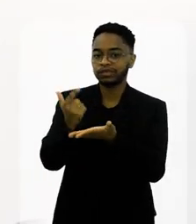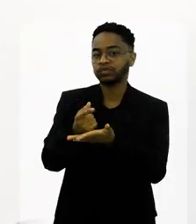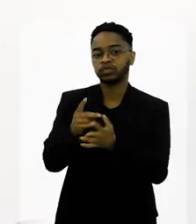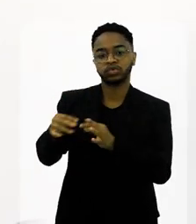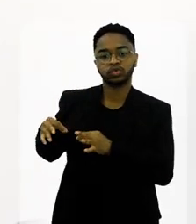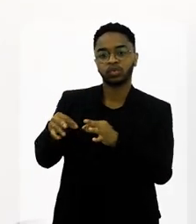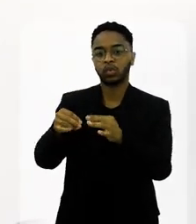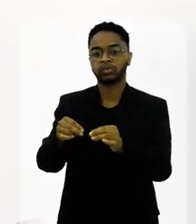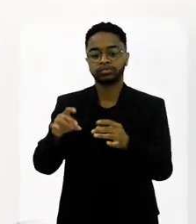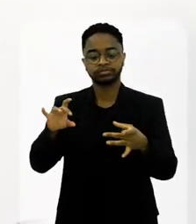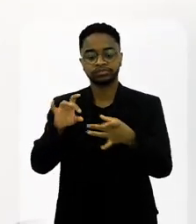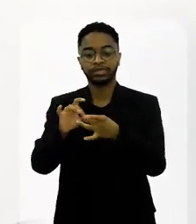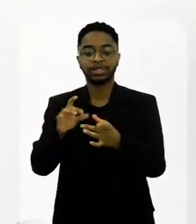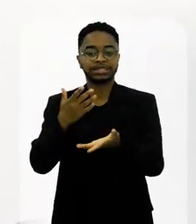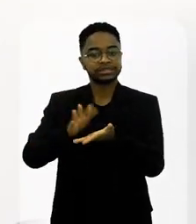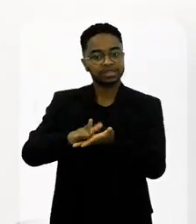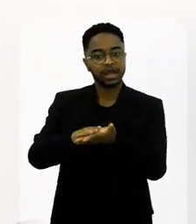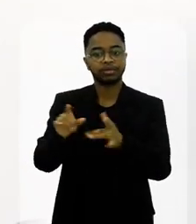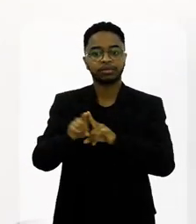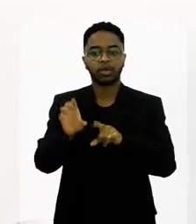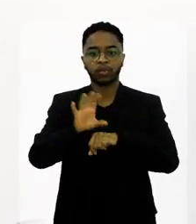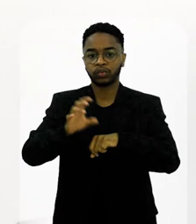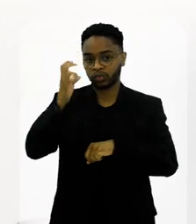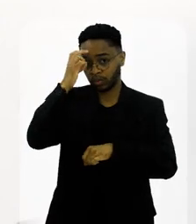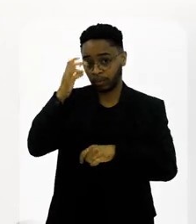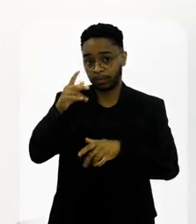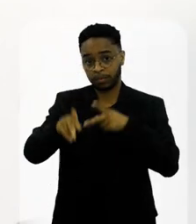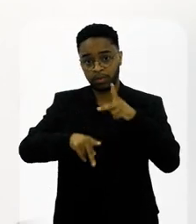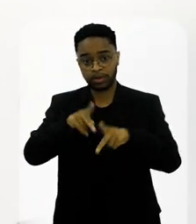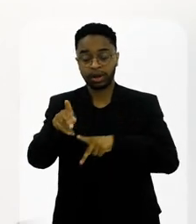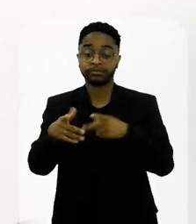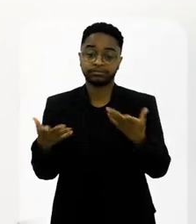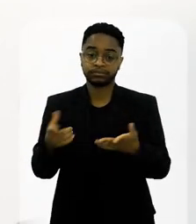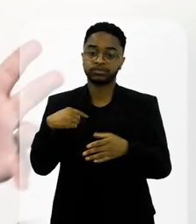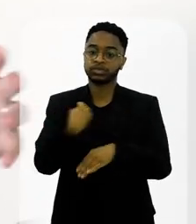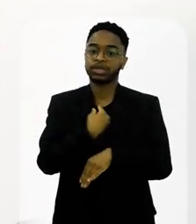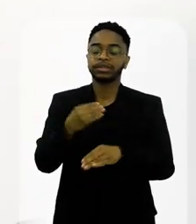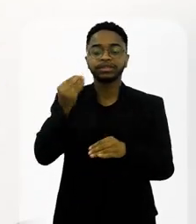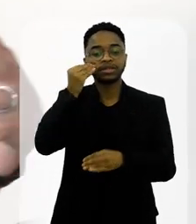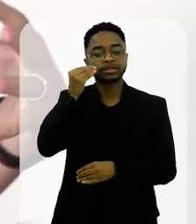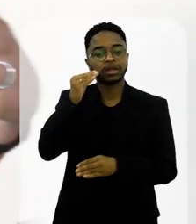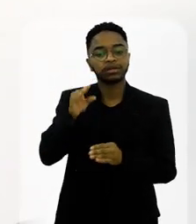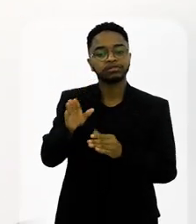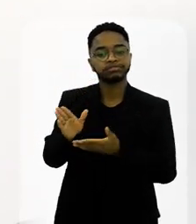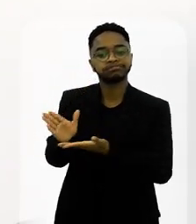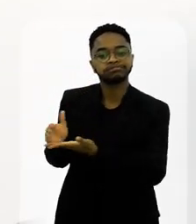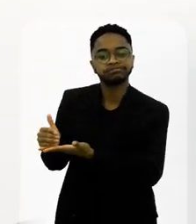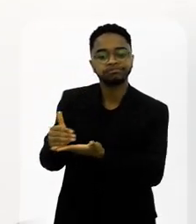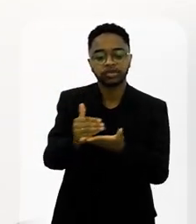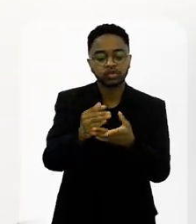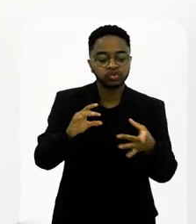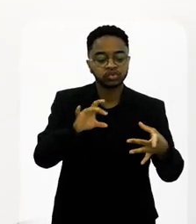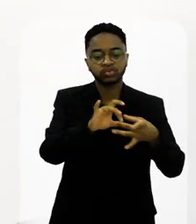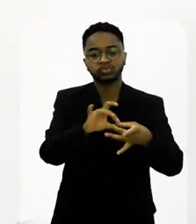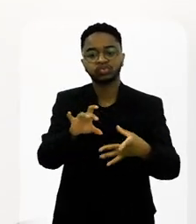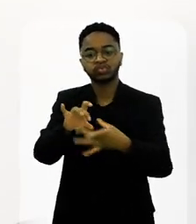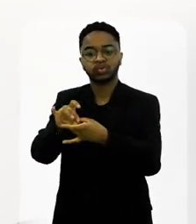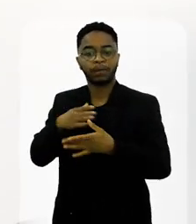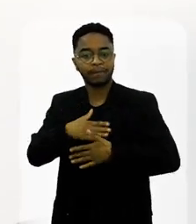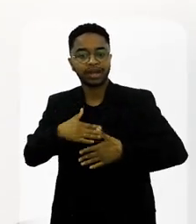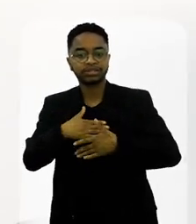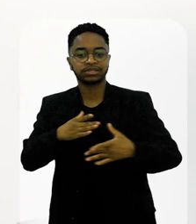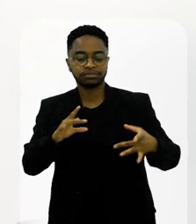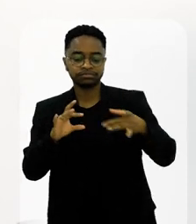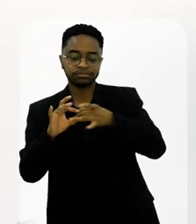meus livros são basicamente todos sobre samba, cultura popular e tal. Então, a gente vai procurando trazer um pouco o prazer para o trabalho.